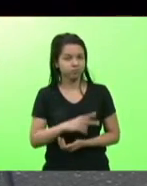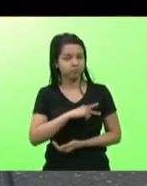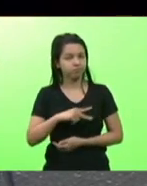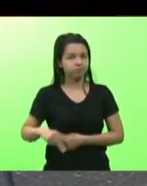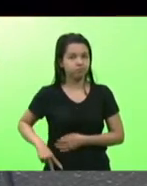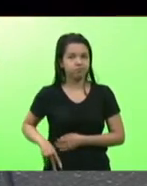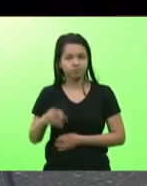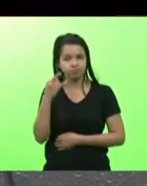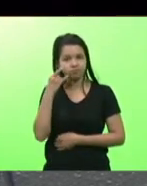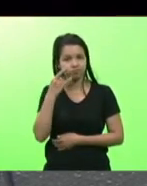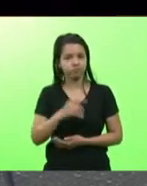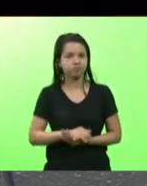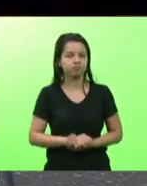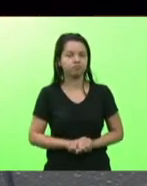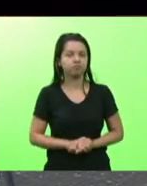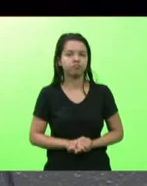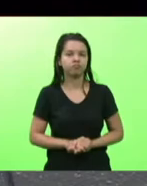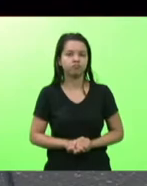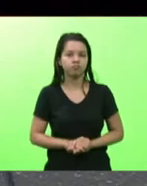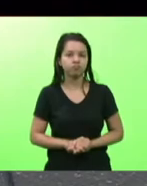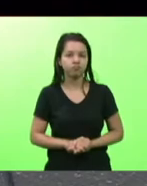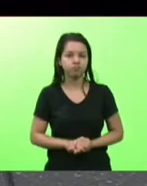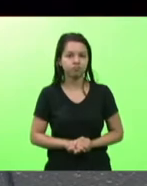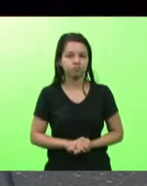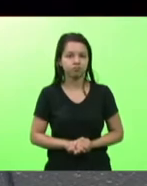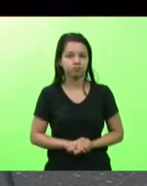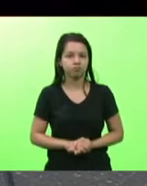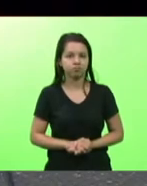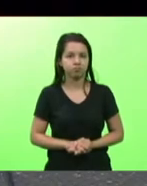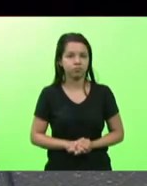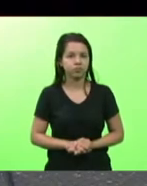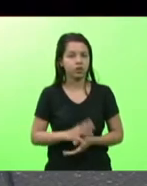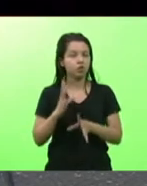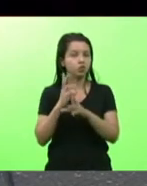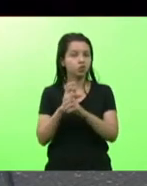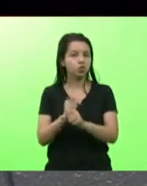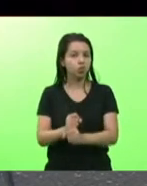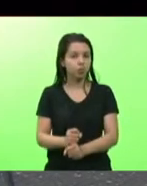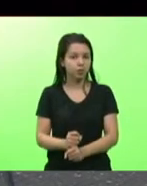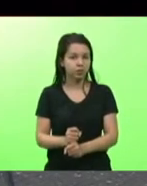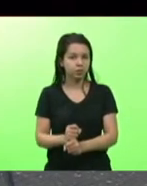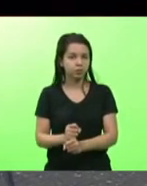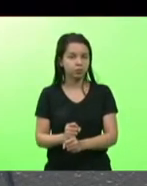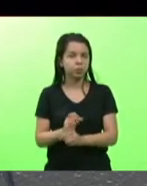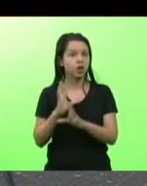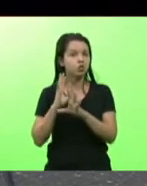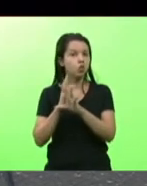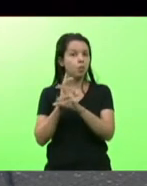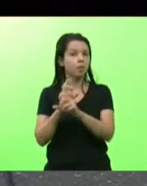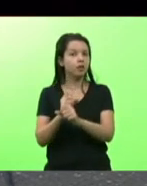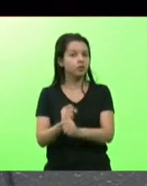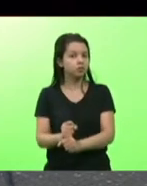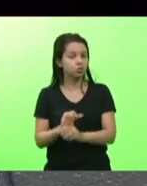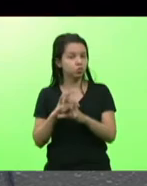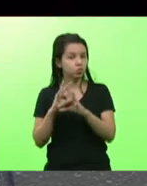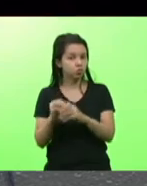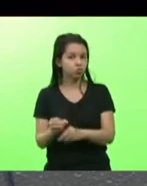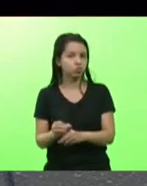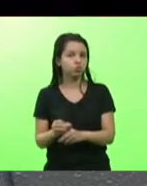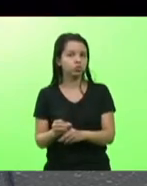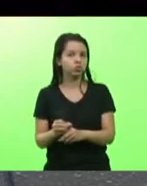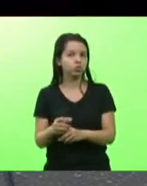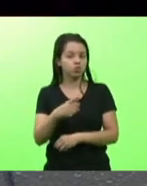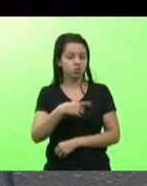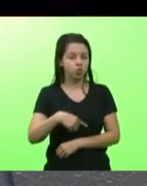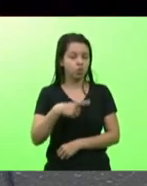e ao todo ao todo nós